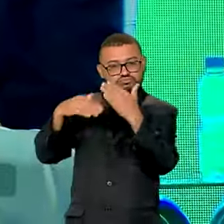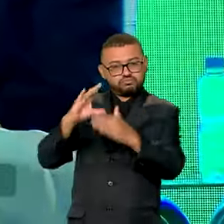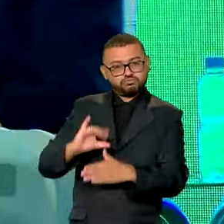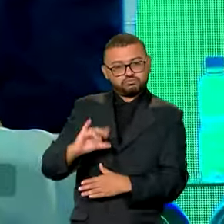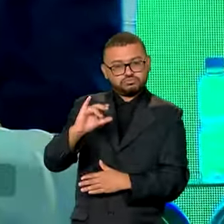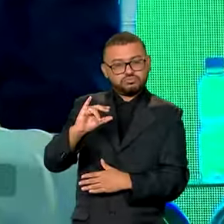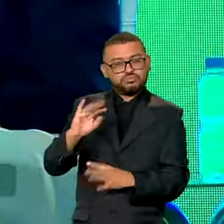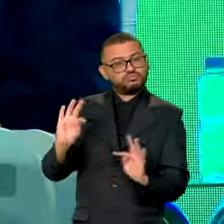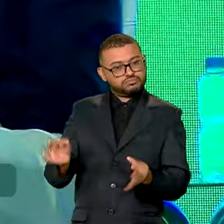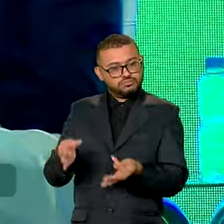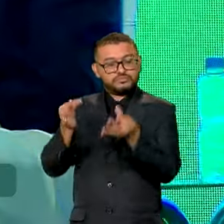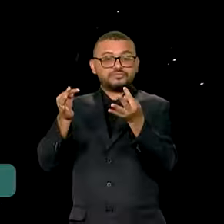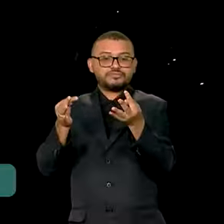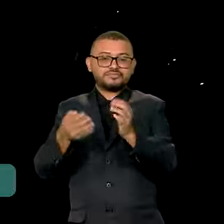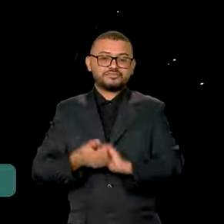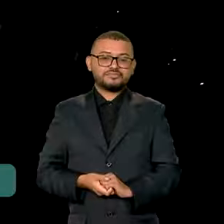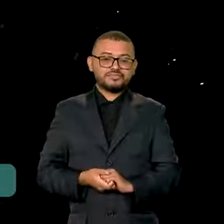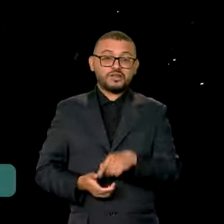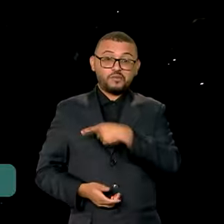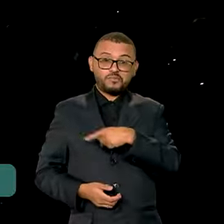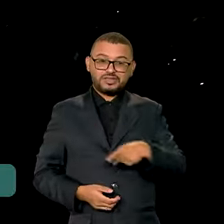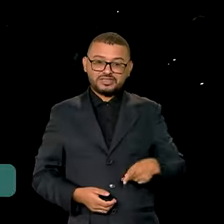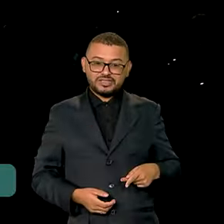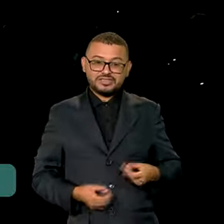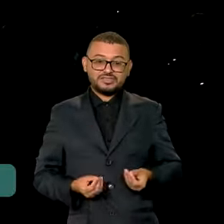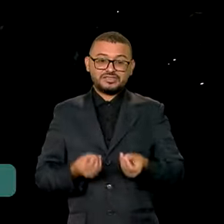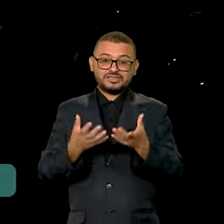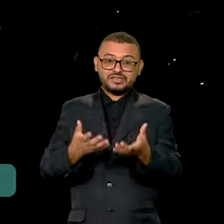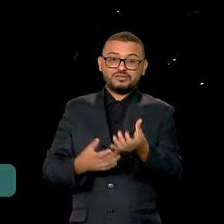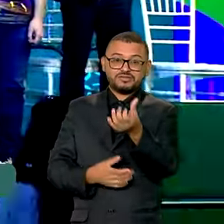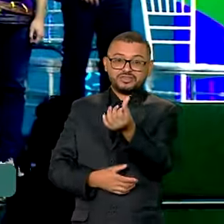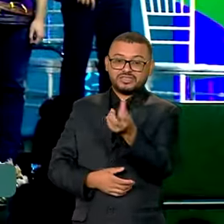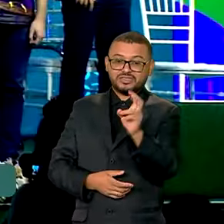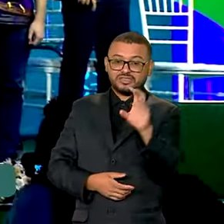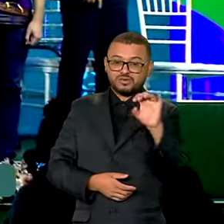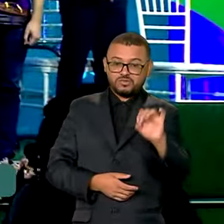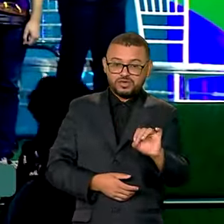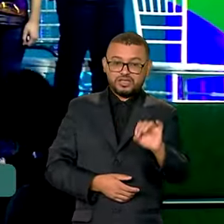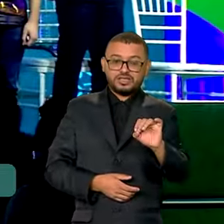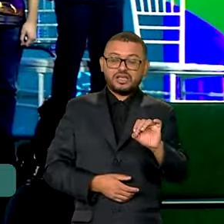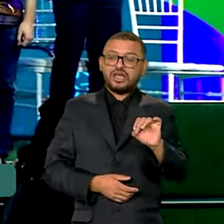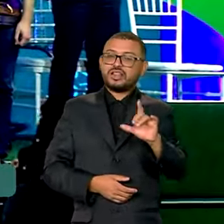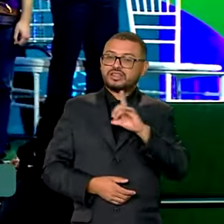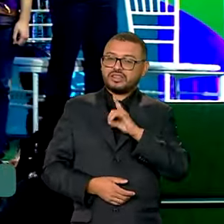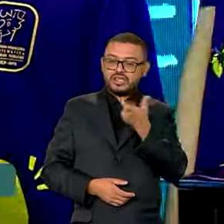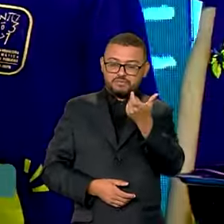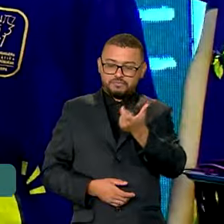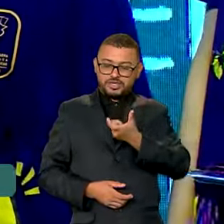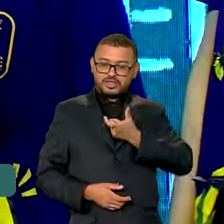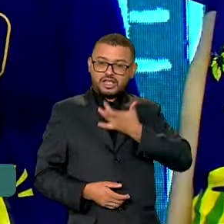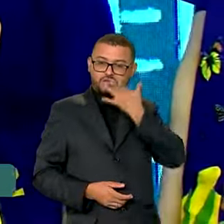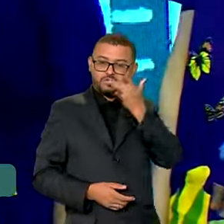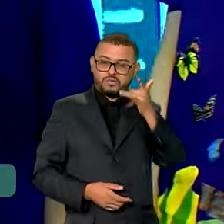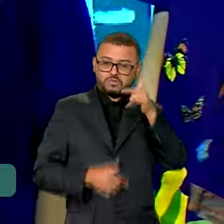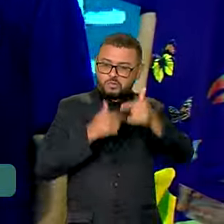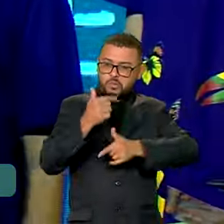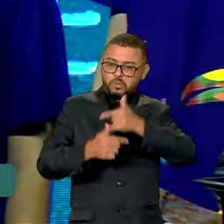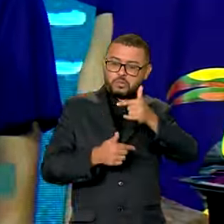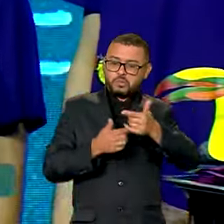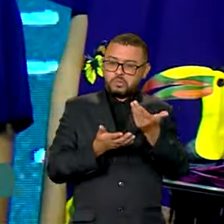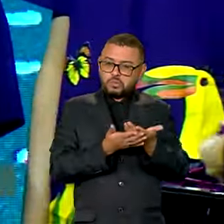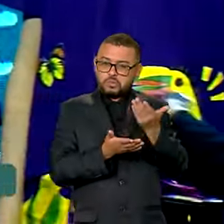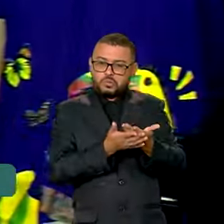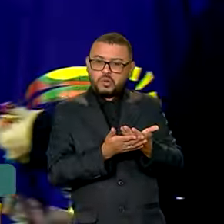Científico e Tecnológico. O presidente entregou a 650 estudantes medalhas de ouro pelo desempenho na